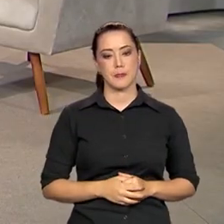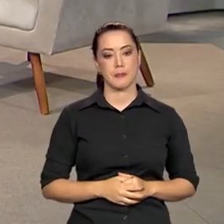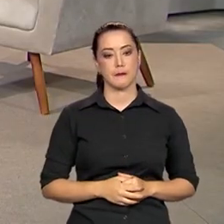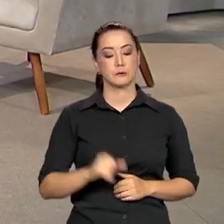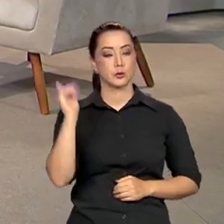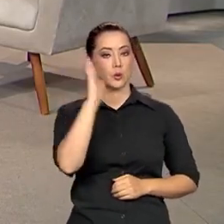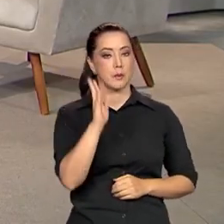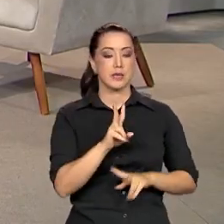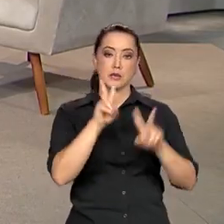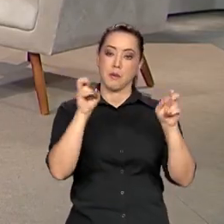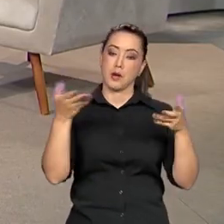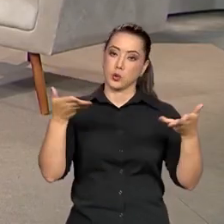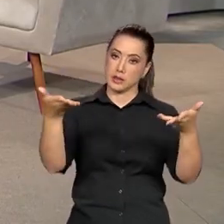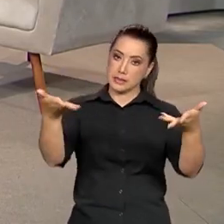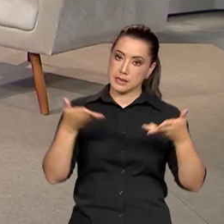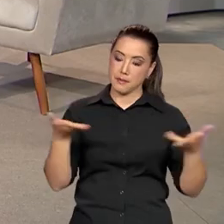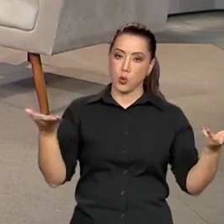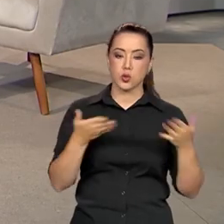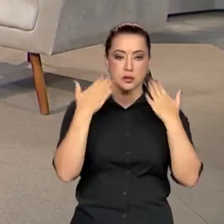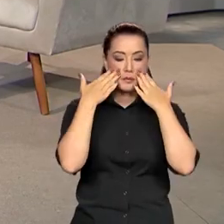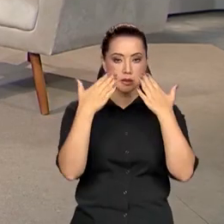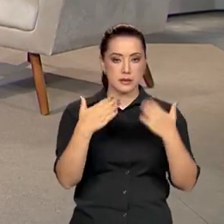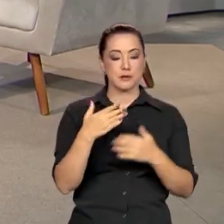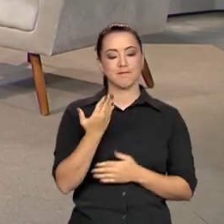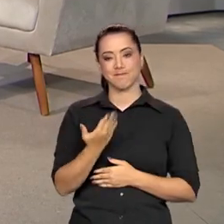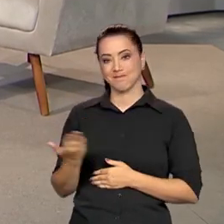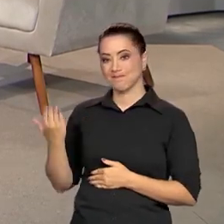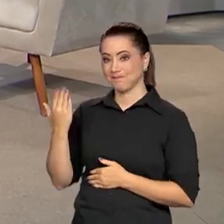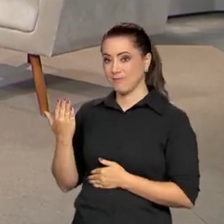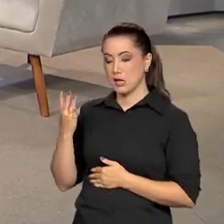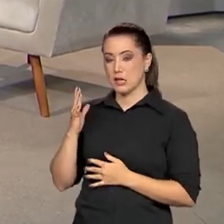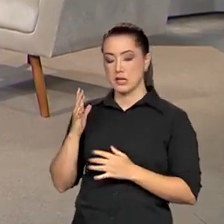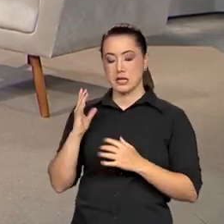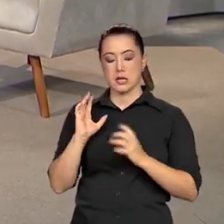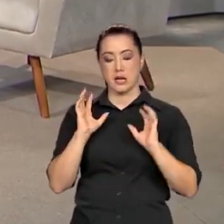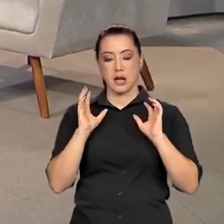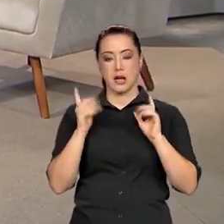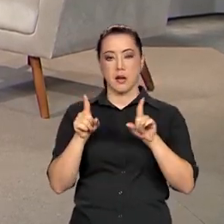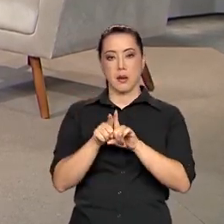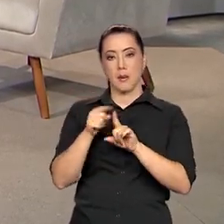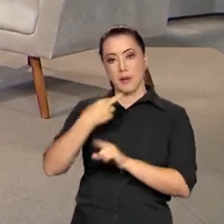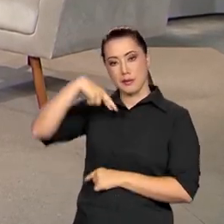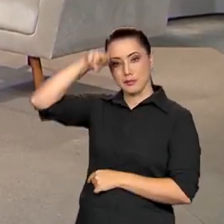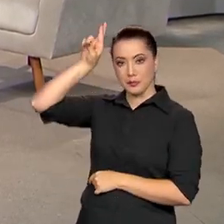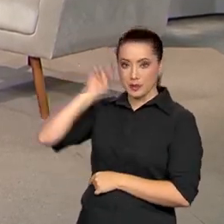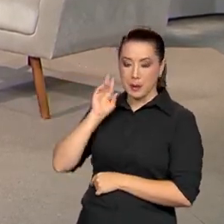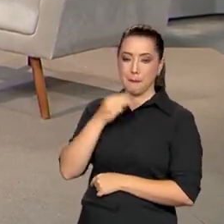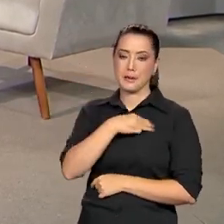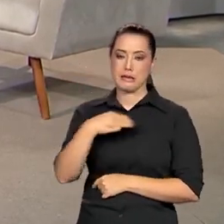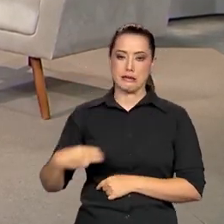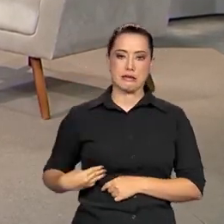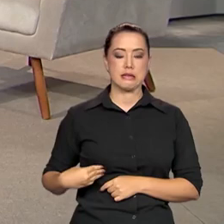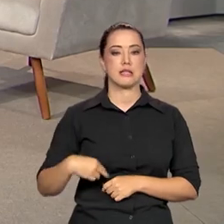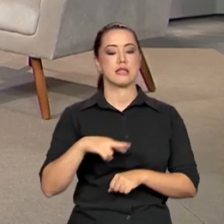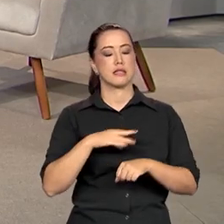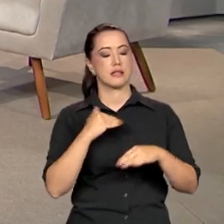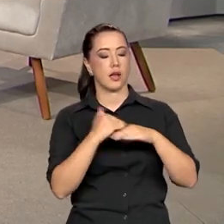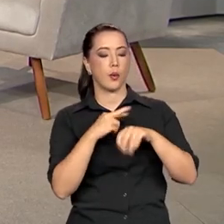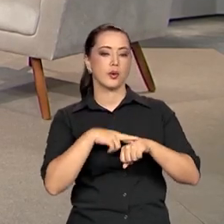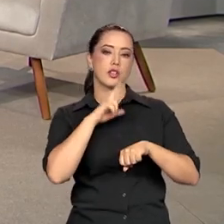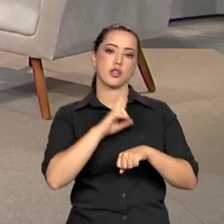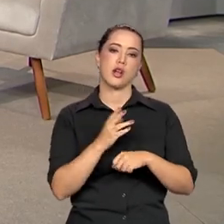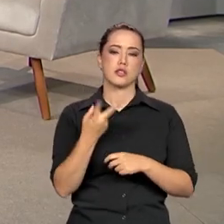O Brasil em Pauta recebeu, nesta edição, Aniele Franco, ministra da Igualdade Racial. Se você quiser rever esta ou outras